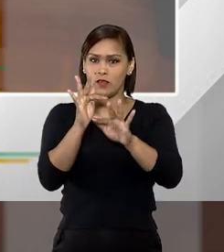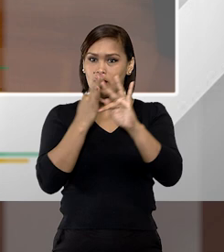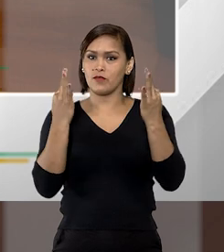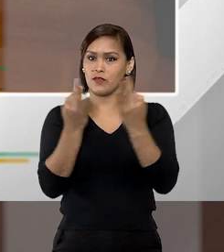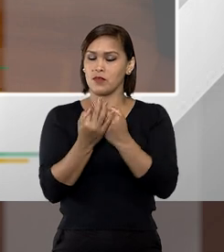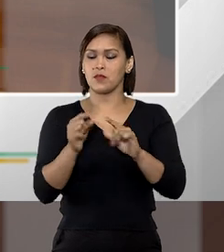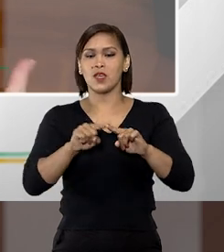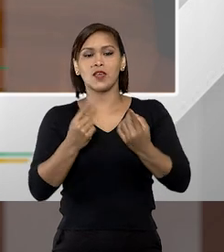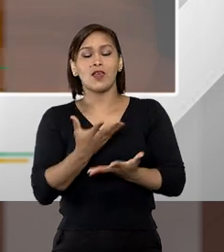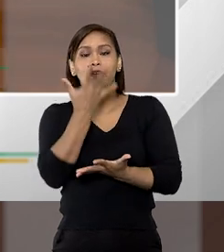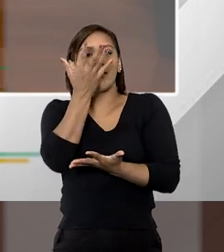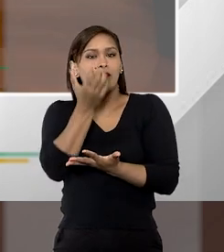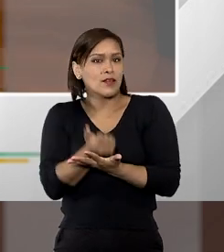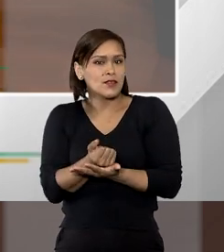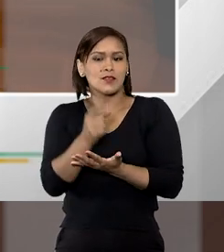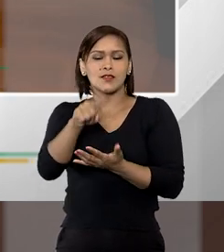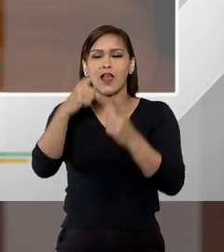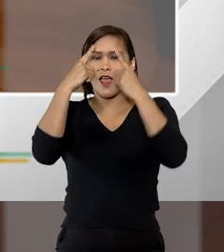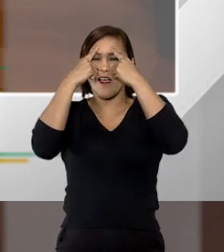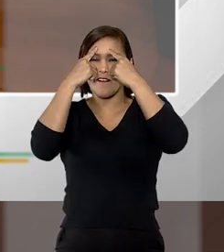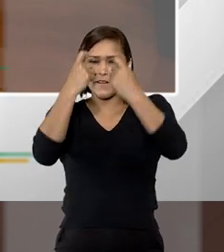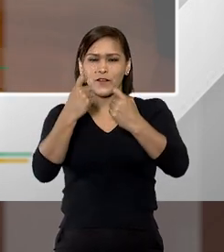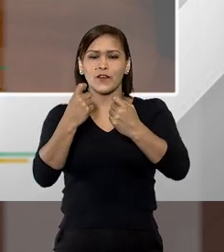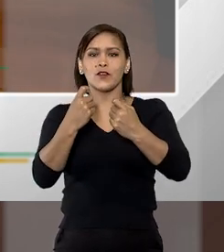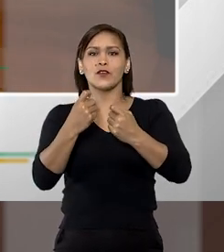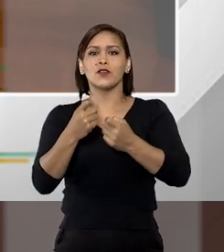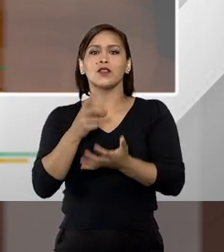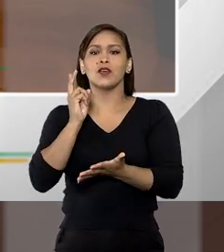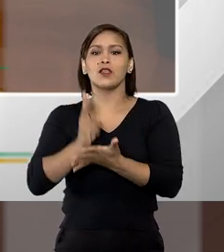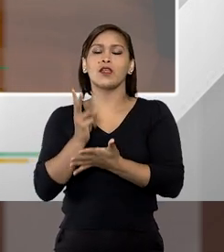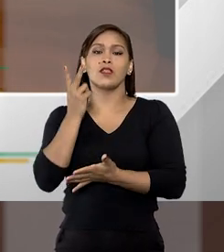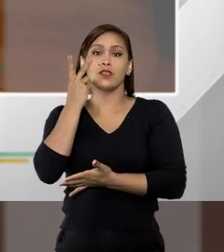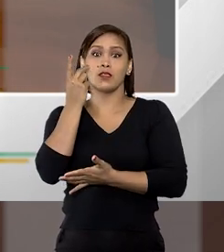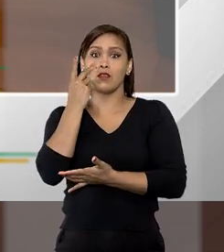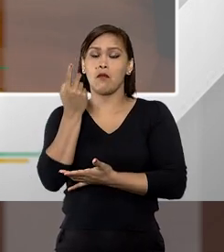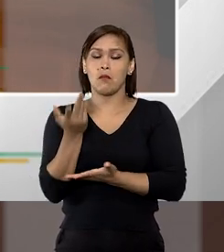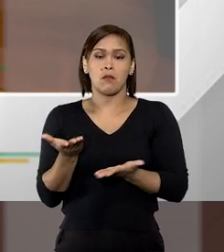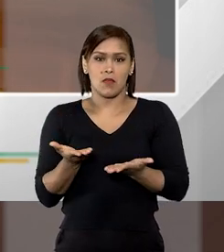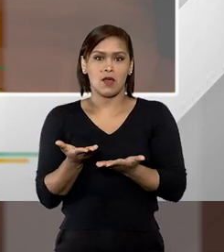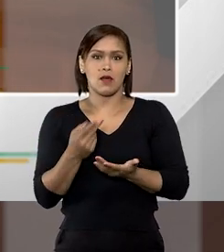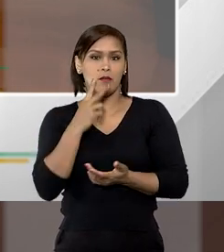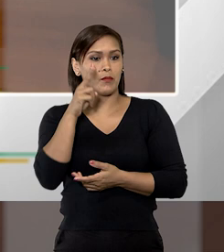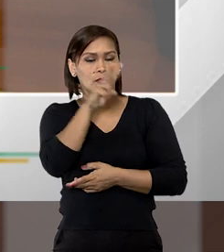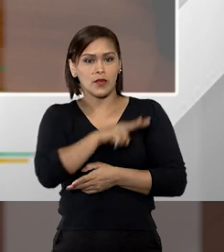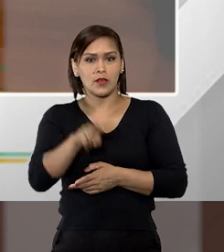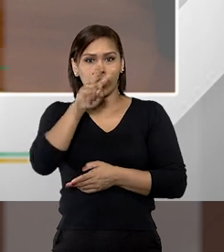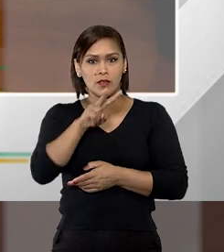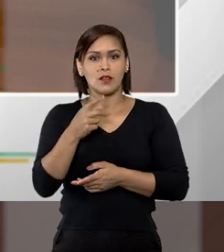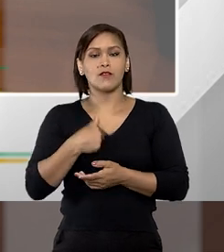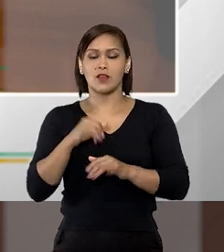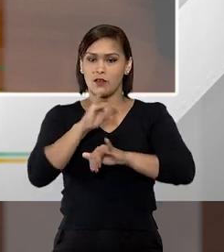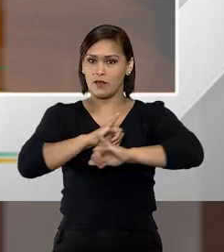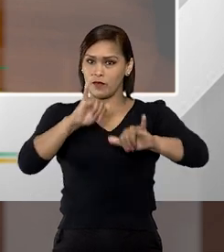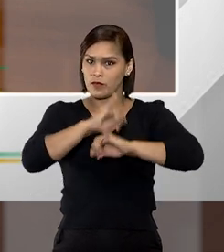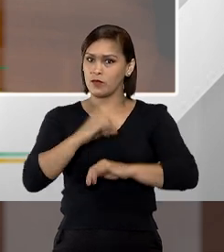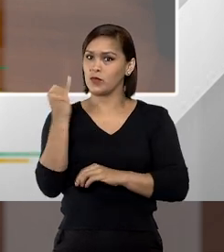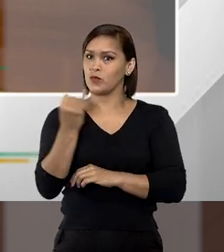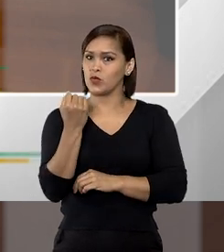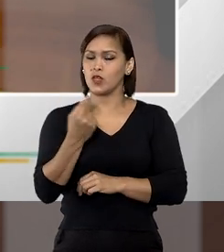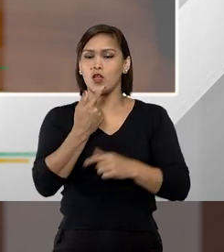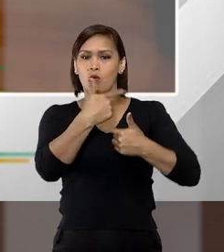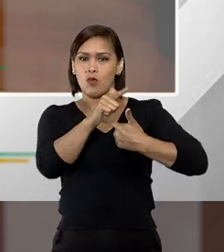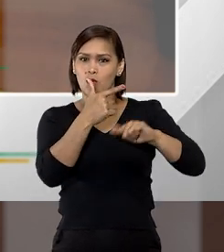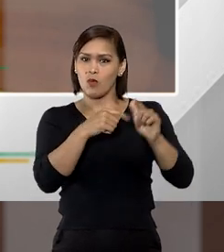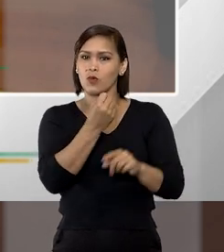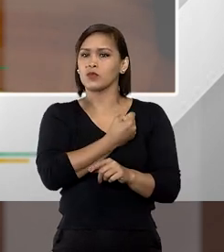e que ela então aceita aquela violência e naturaliza aquela violência, né, então essa é uma observação importante. Outro dado